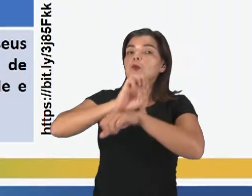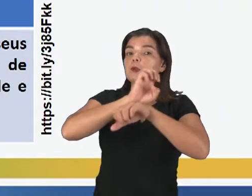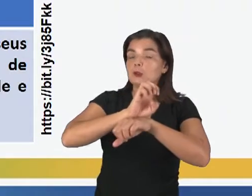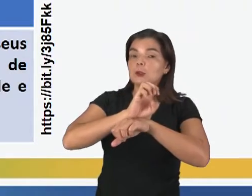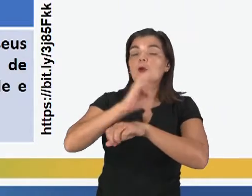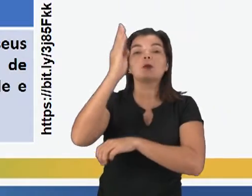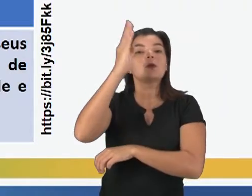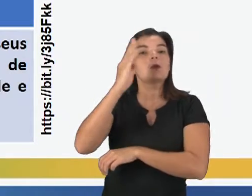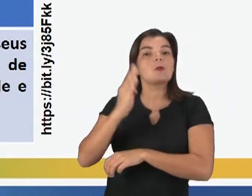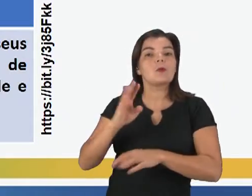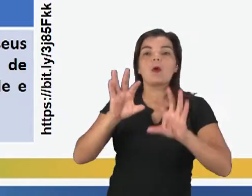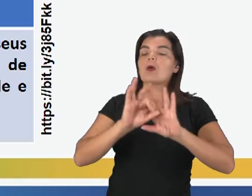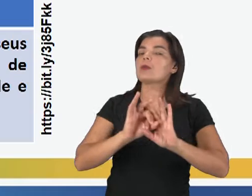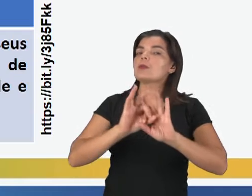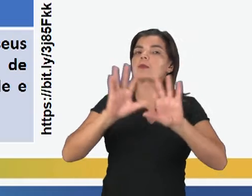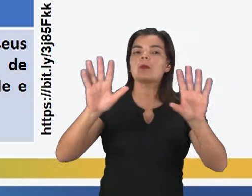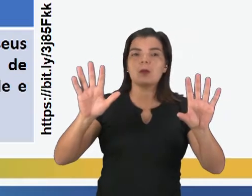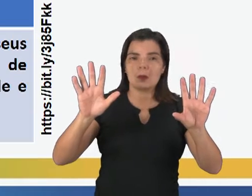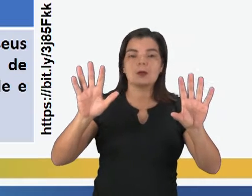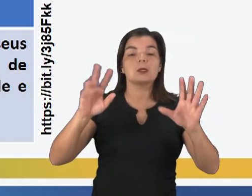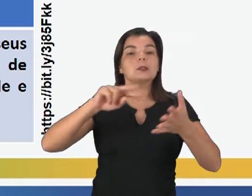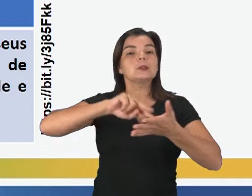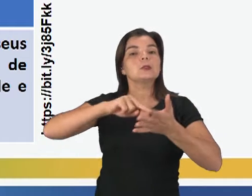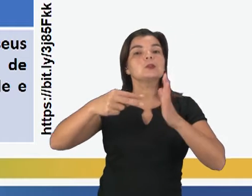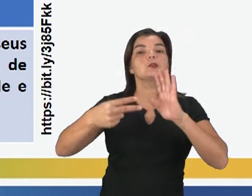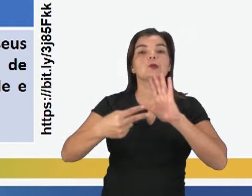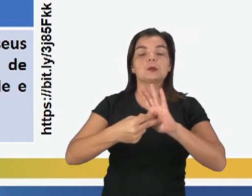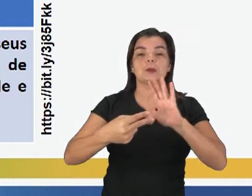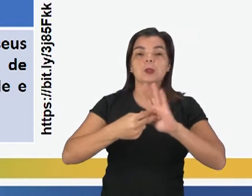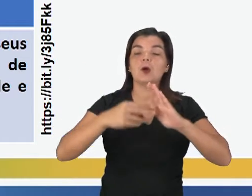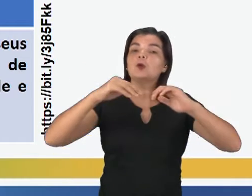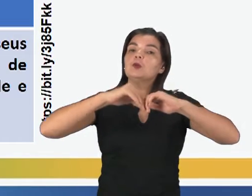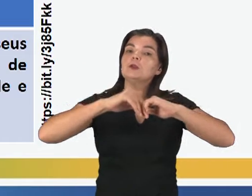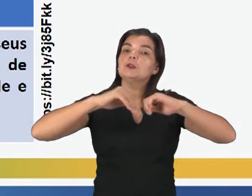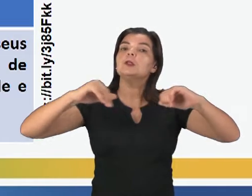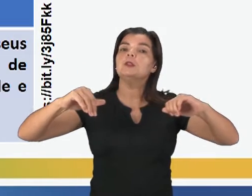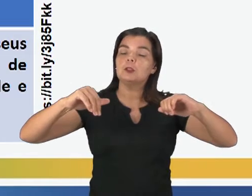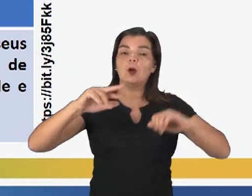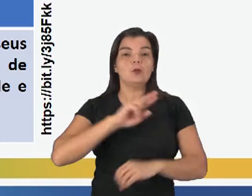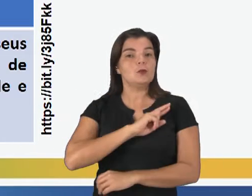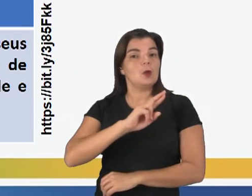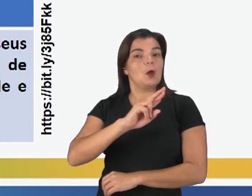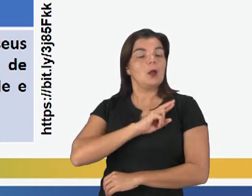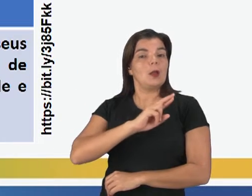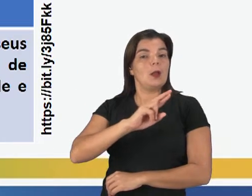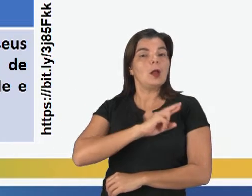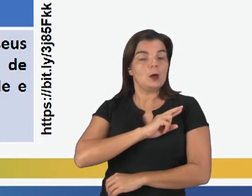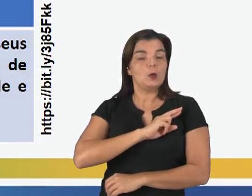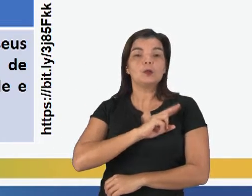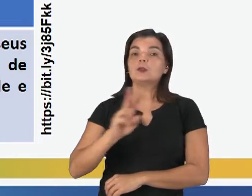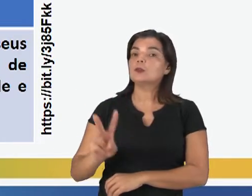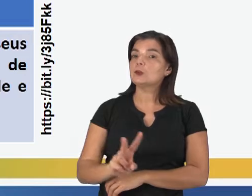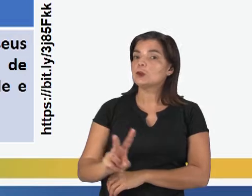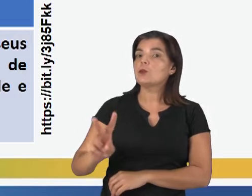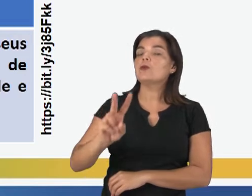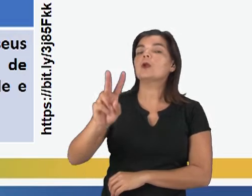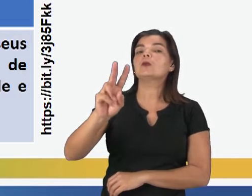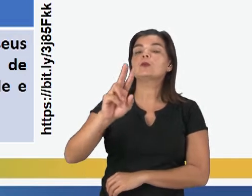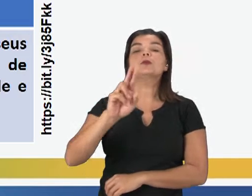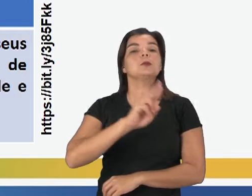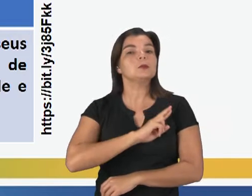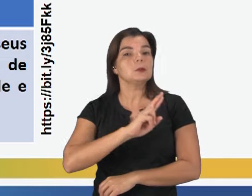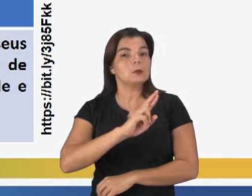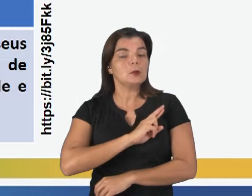brasileiro é laico, é secular. Significa a separação da religião e os valores da